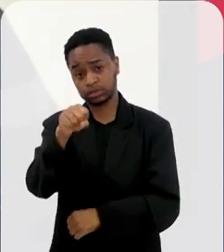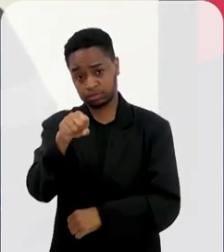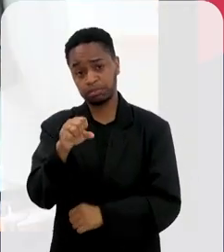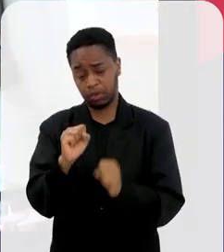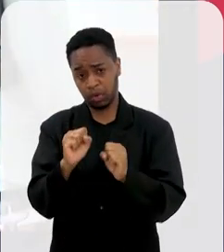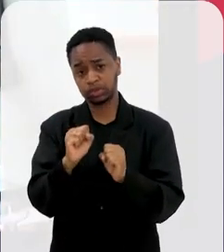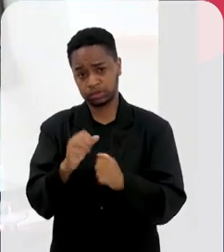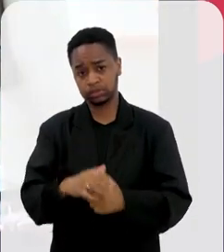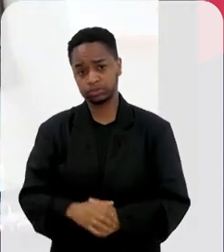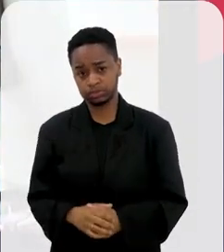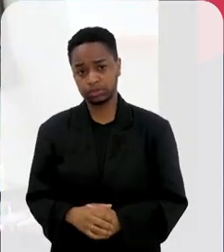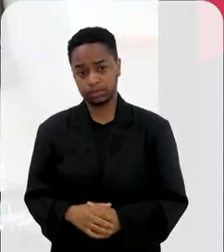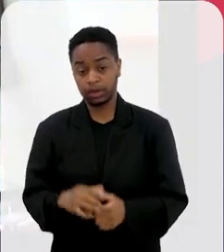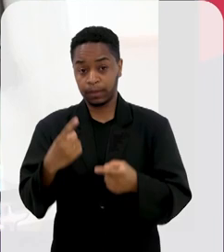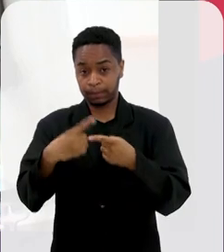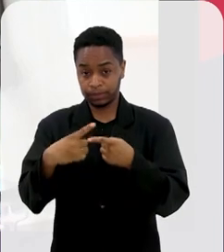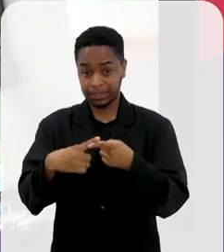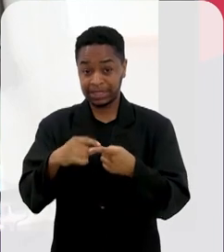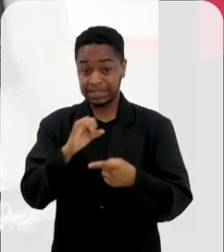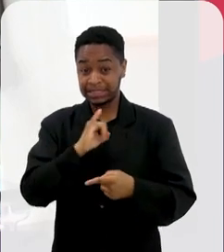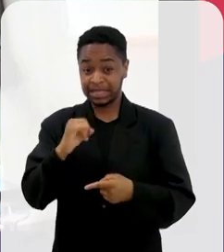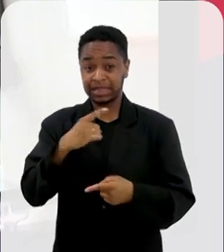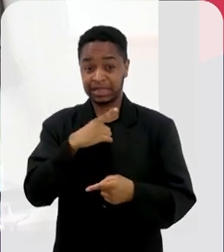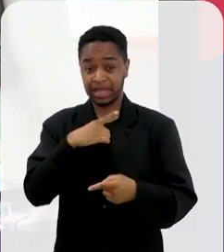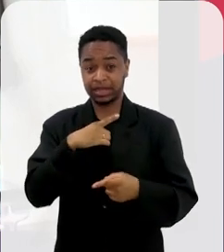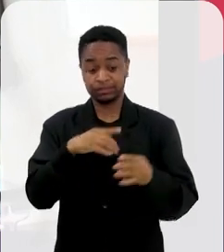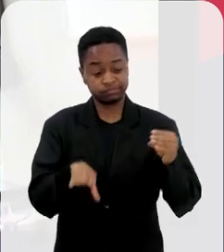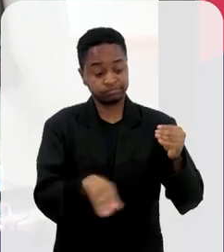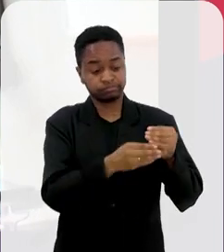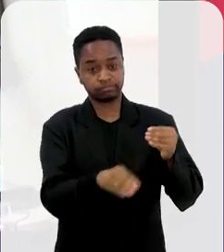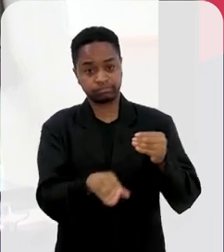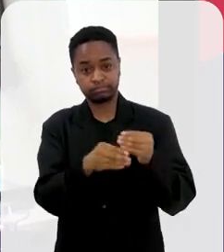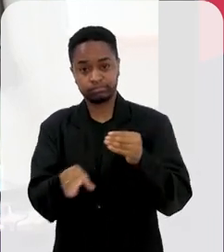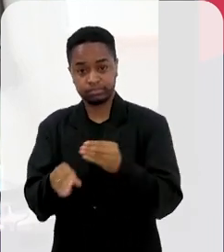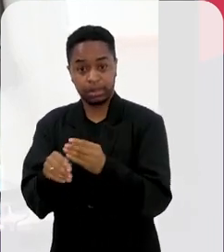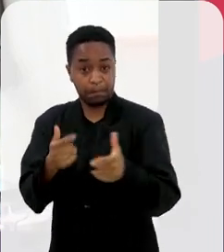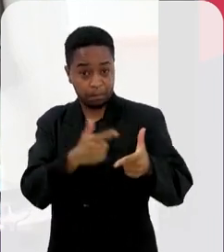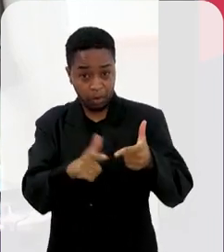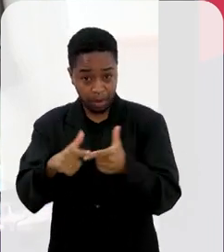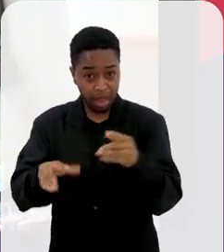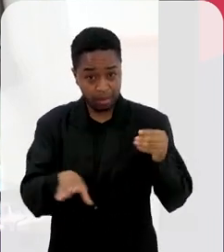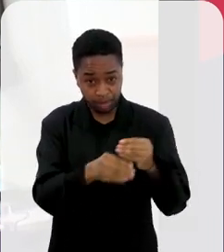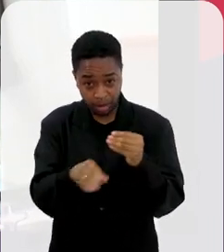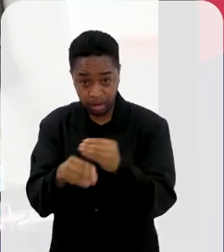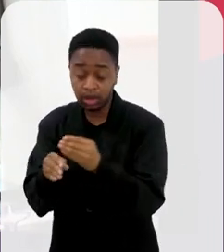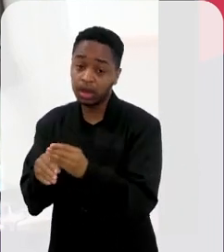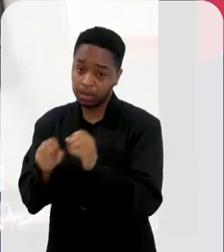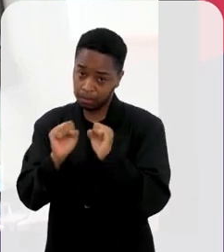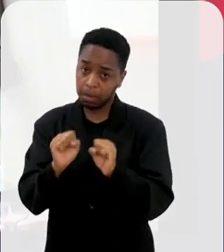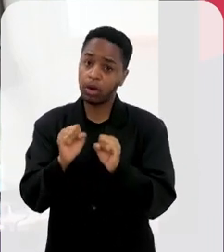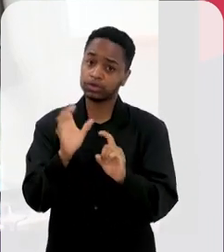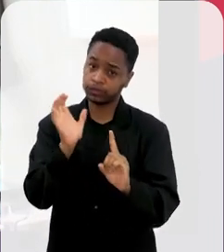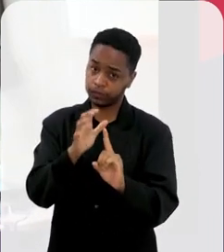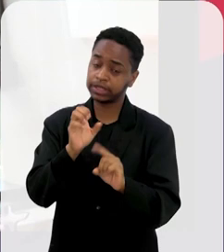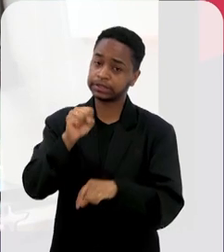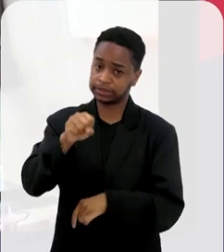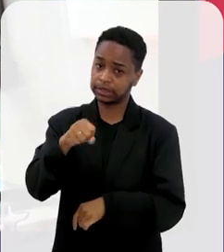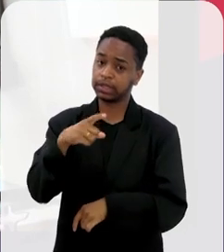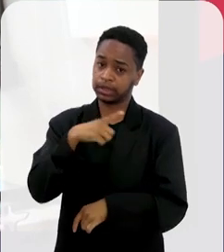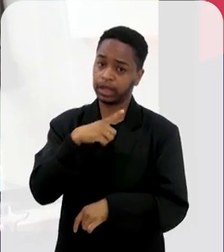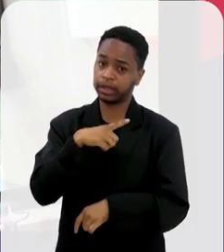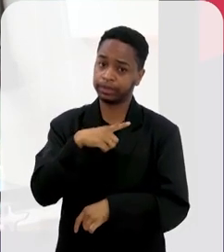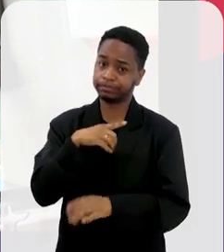Pode ser, com certeza. Quando você reúne comorbidades, isso contribui para que você tenha uma